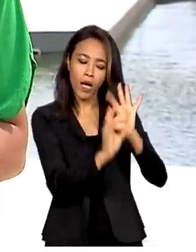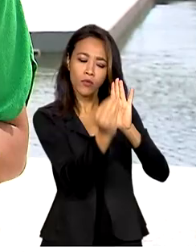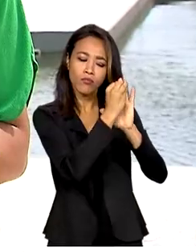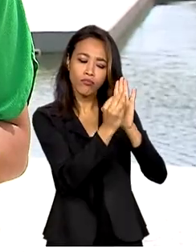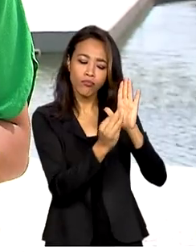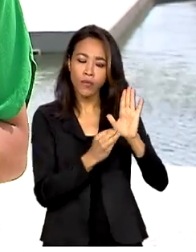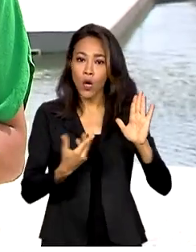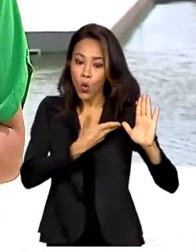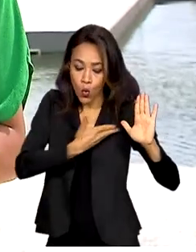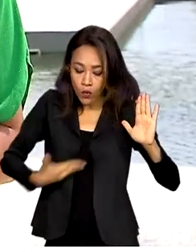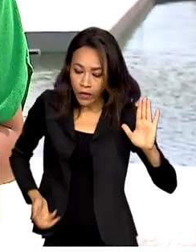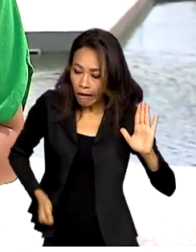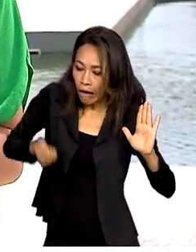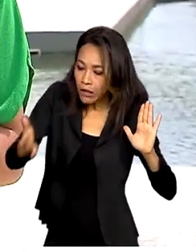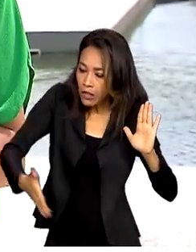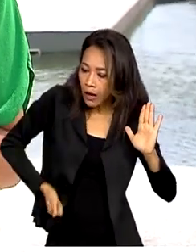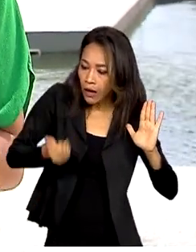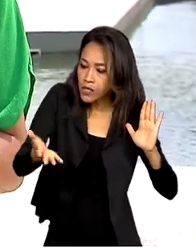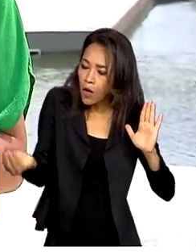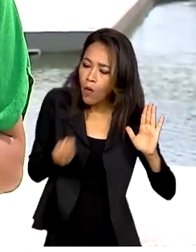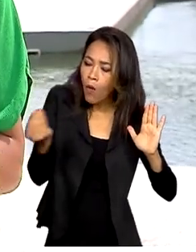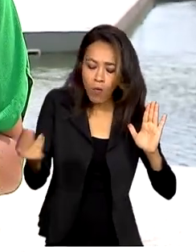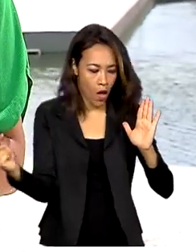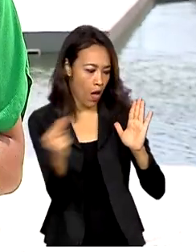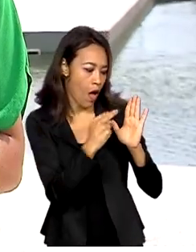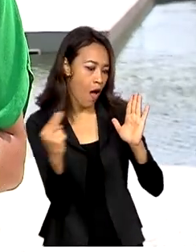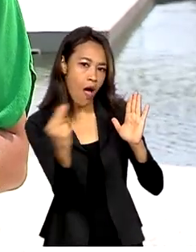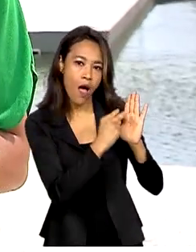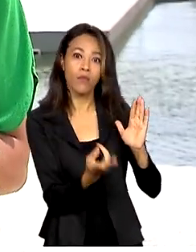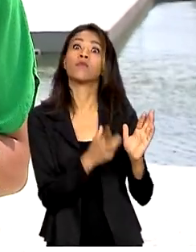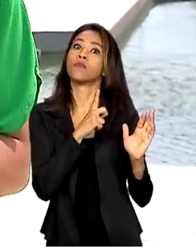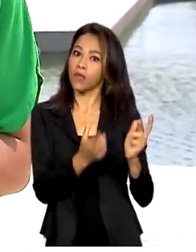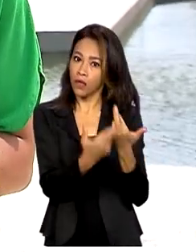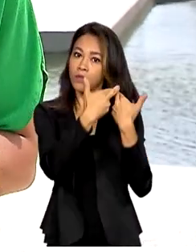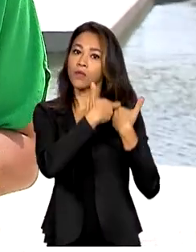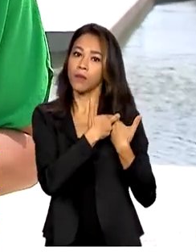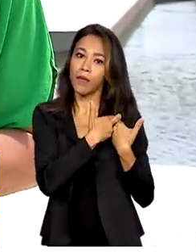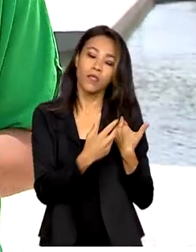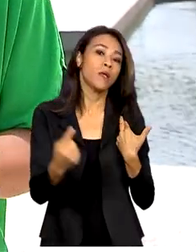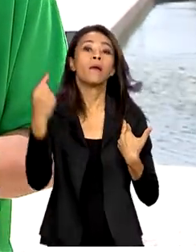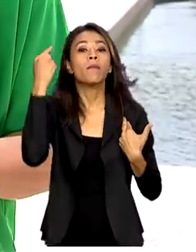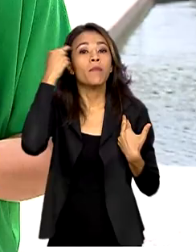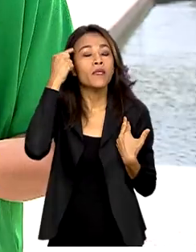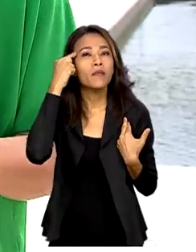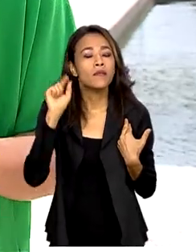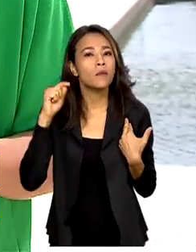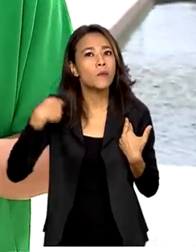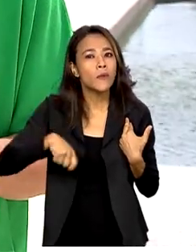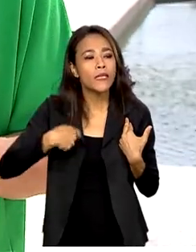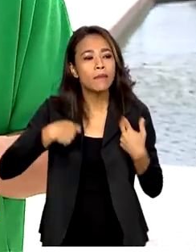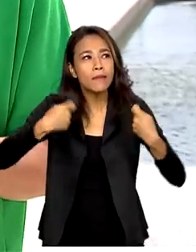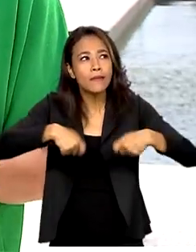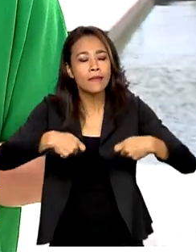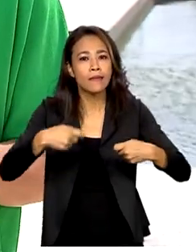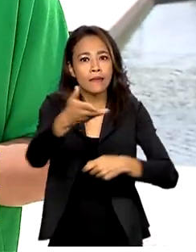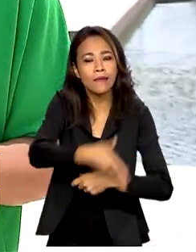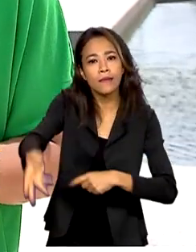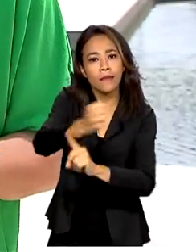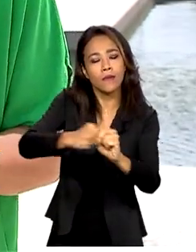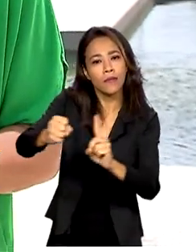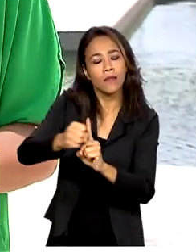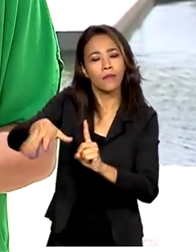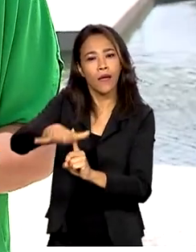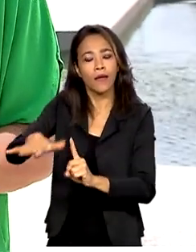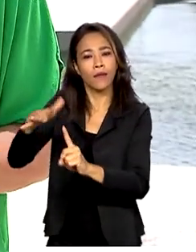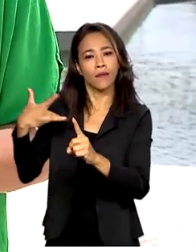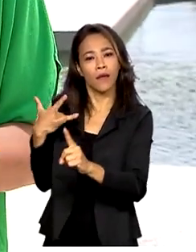o governo vai gastar o dinheiro de forma responsável. Pensando nas necessidades da população, como saúde,